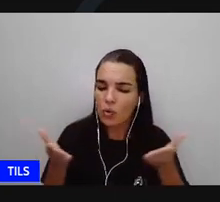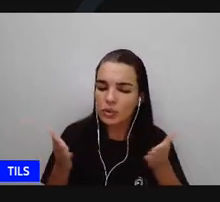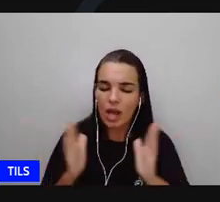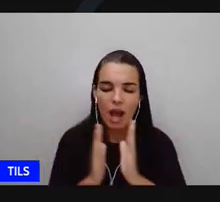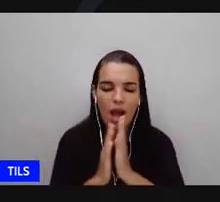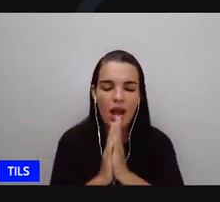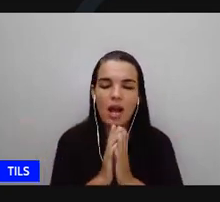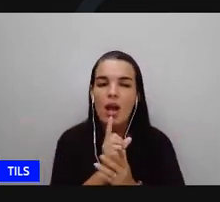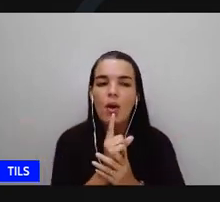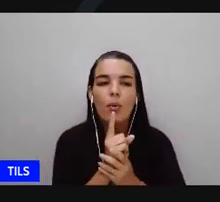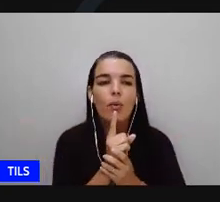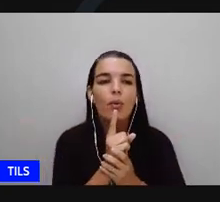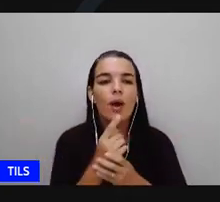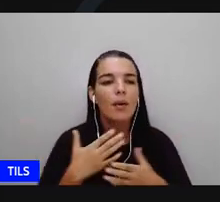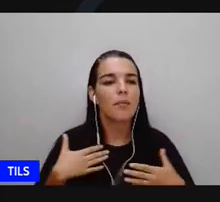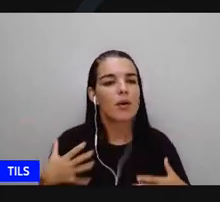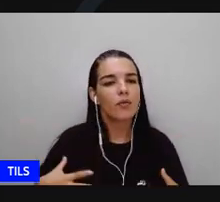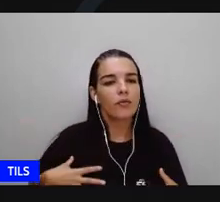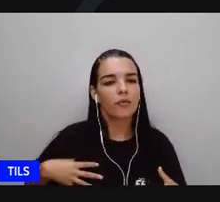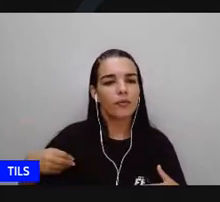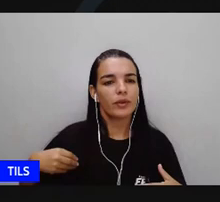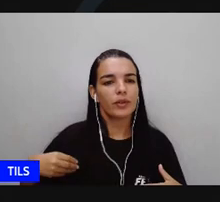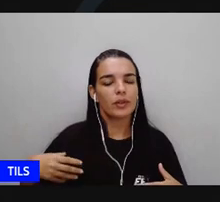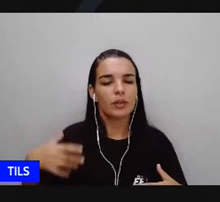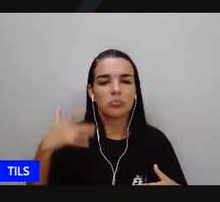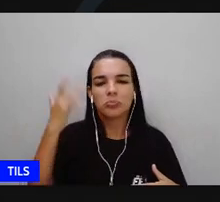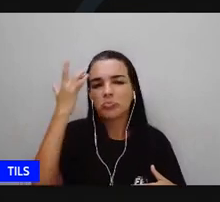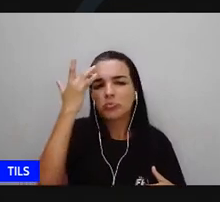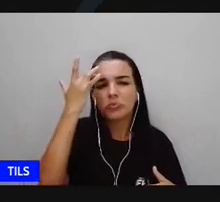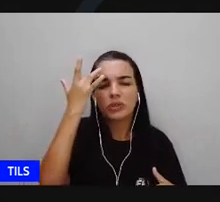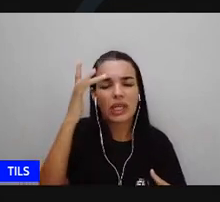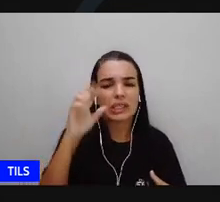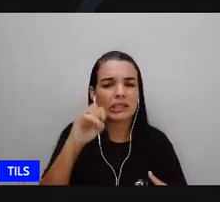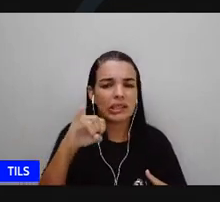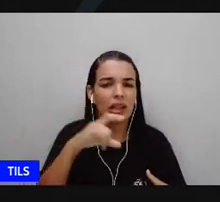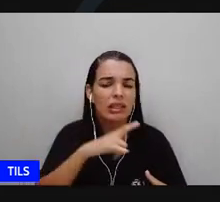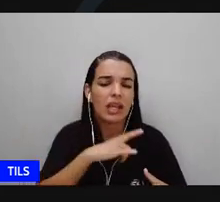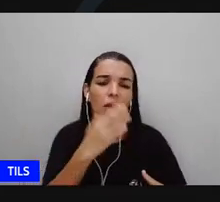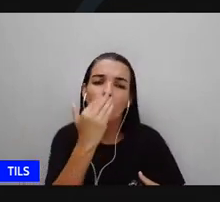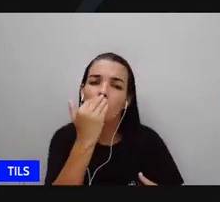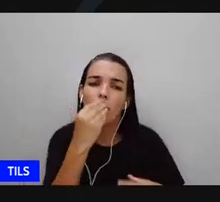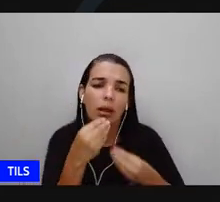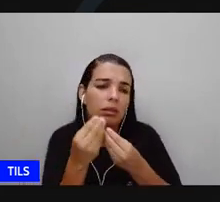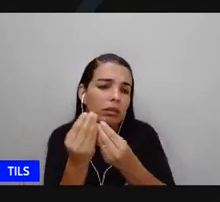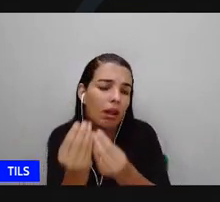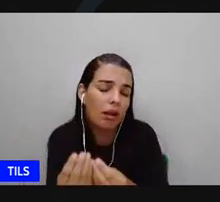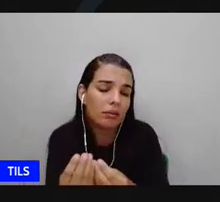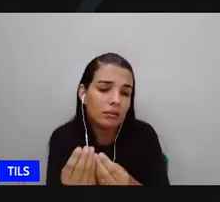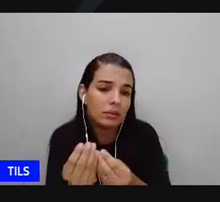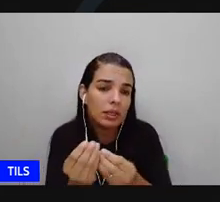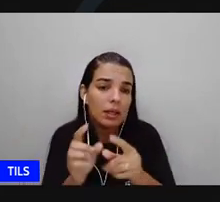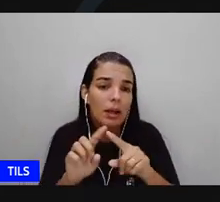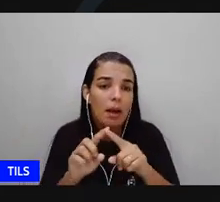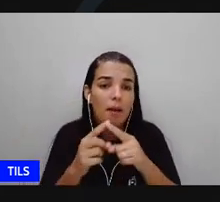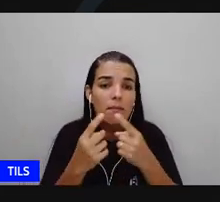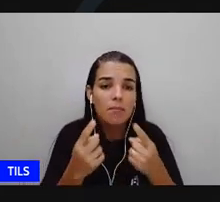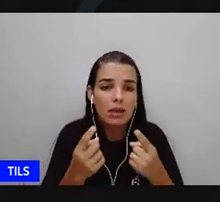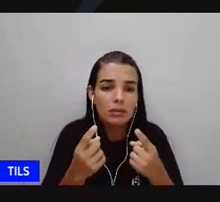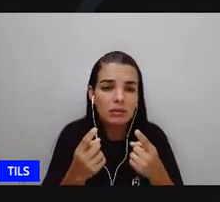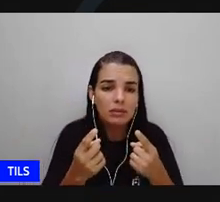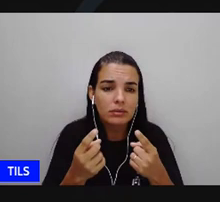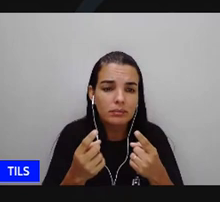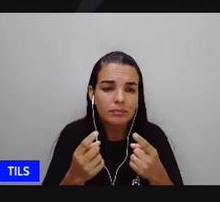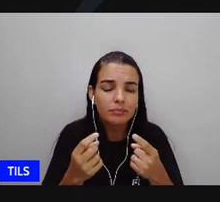filho não sei se terei o que lhe dá para comer imagina o sofrimento da mãe né às vezes ela estava a tumbar